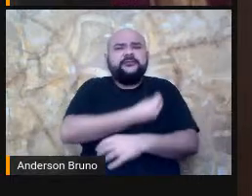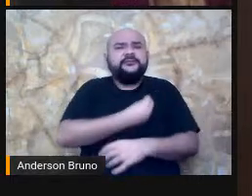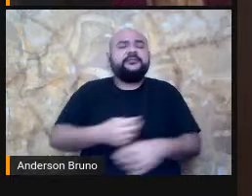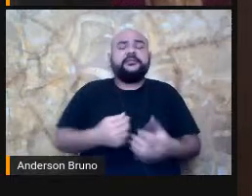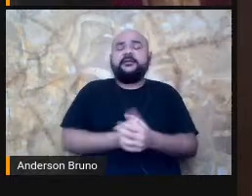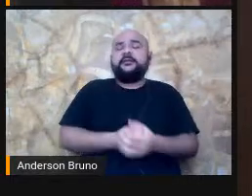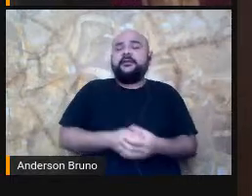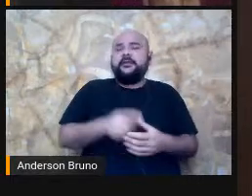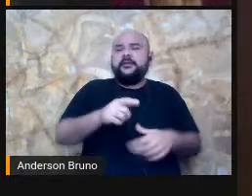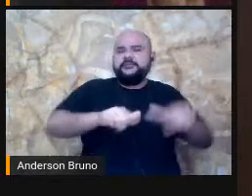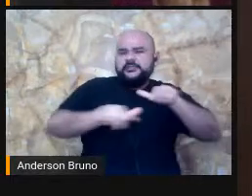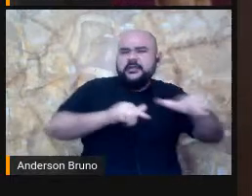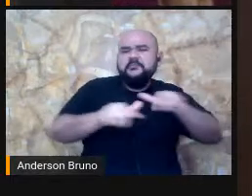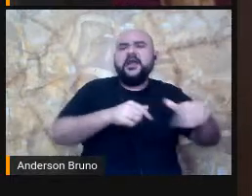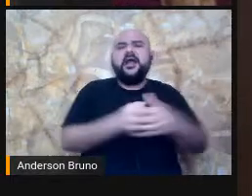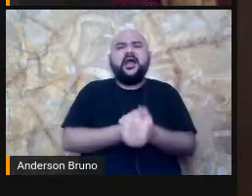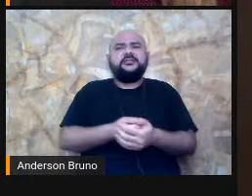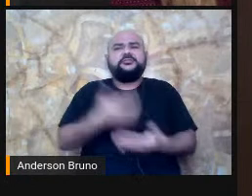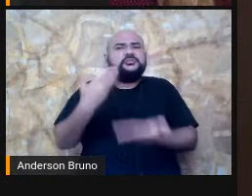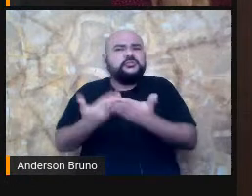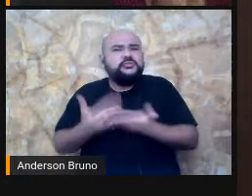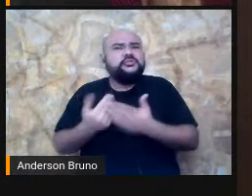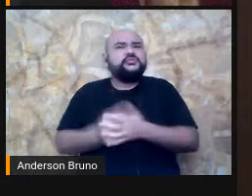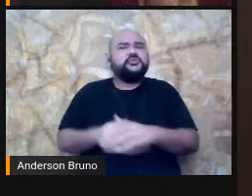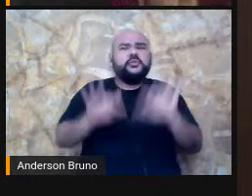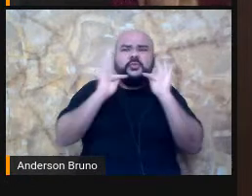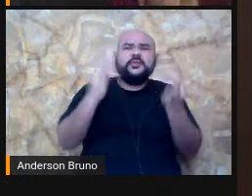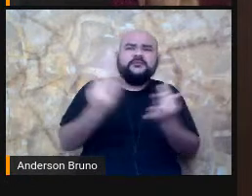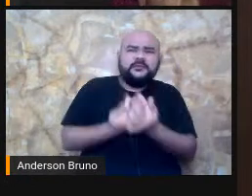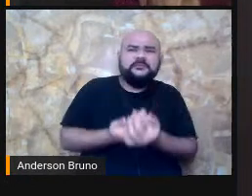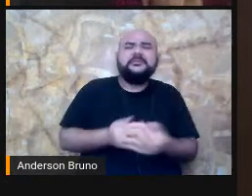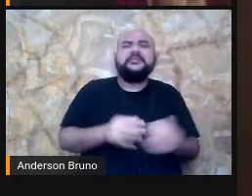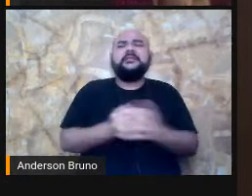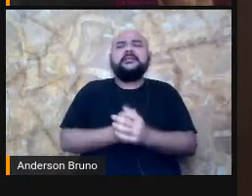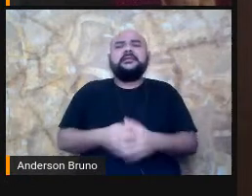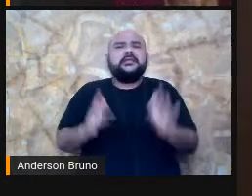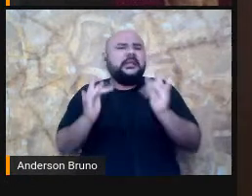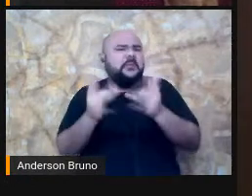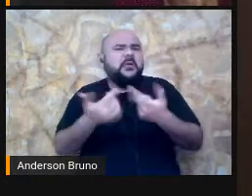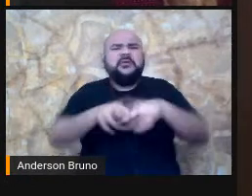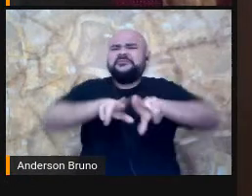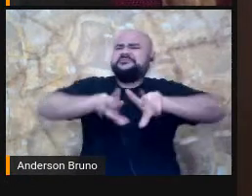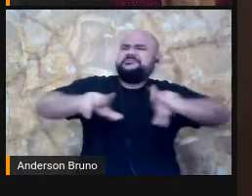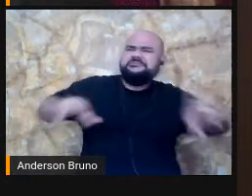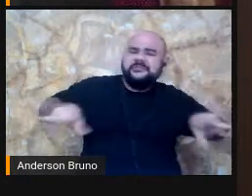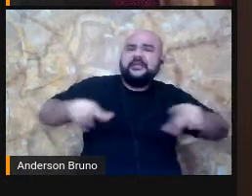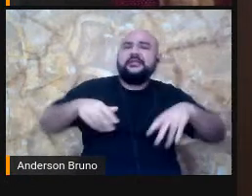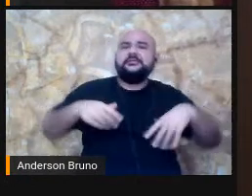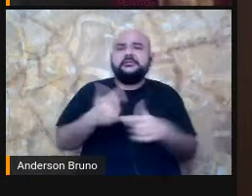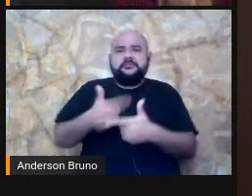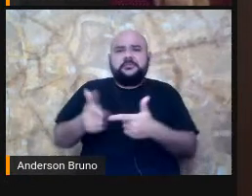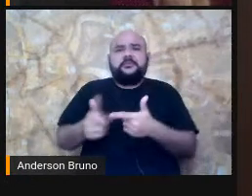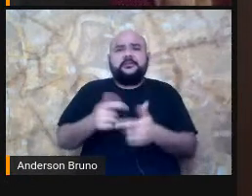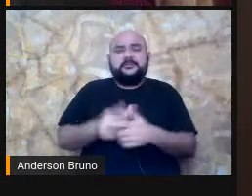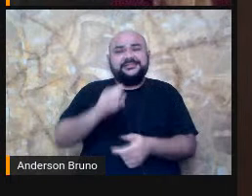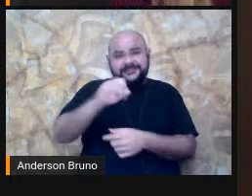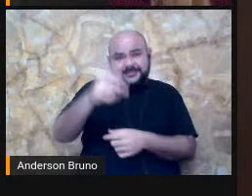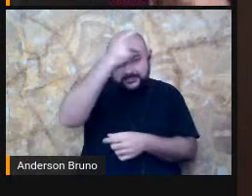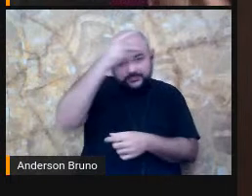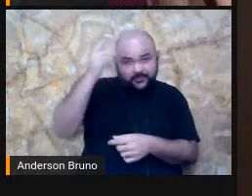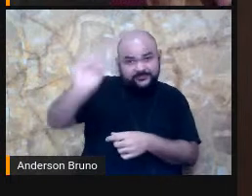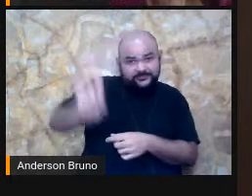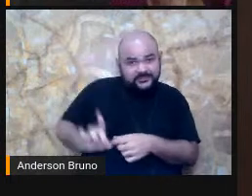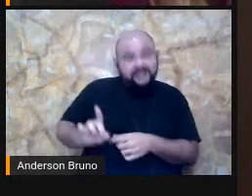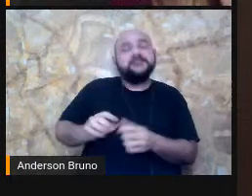acadêmica, na vida escolar, na vida familiar, nos relacionamentos, né? Quando se trata de uma pessoa com deficiência, é